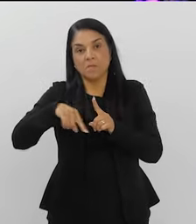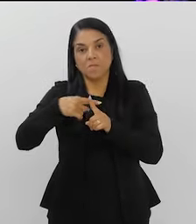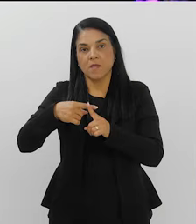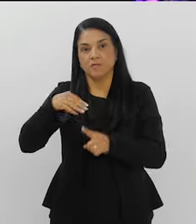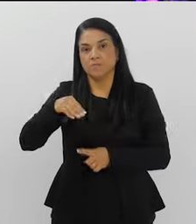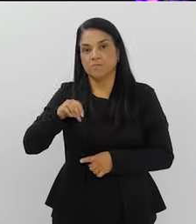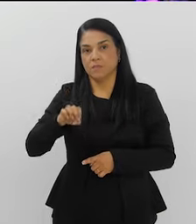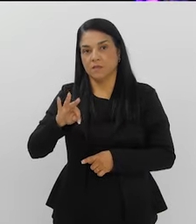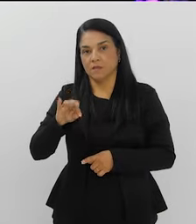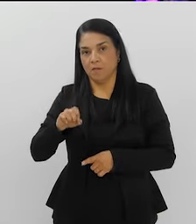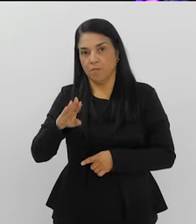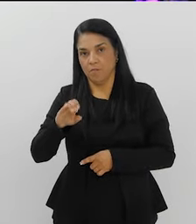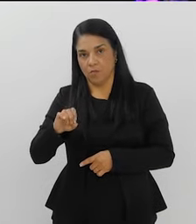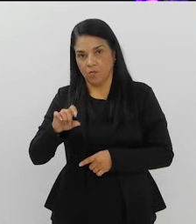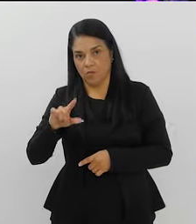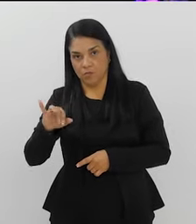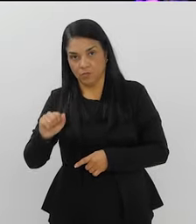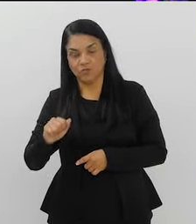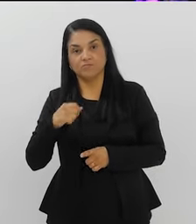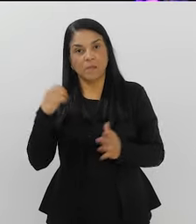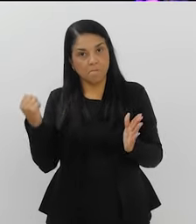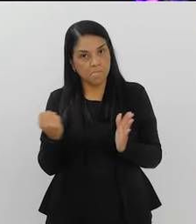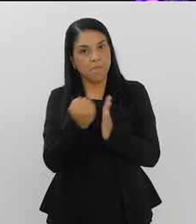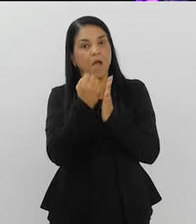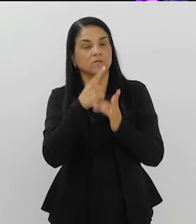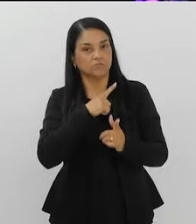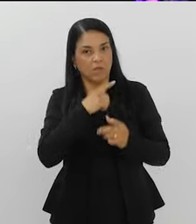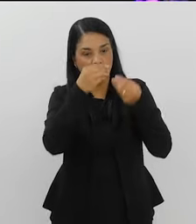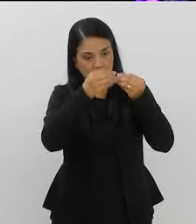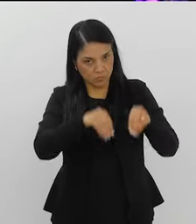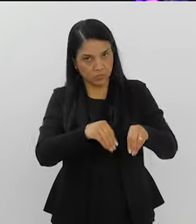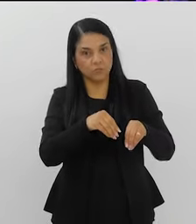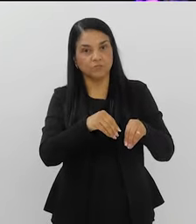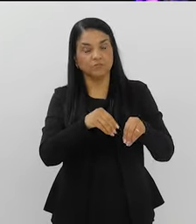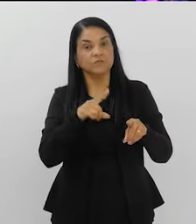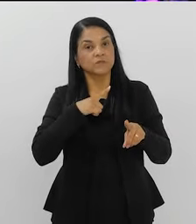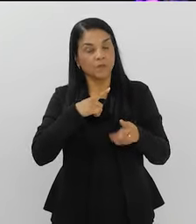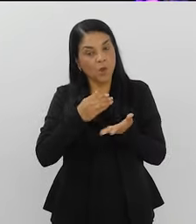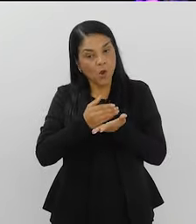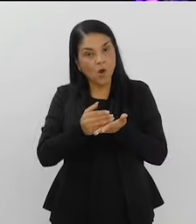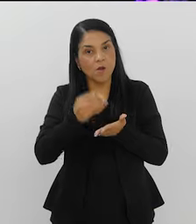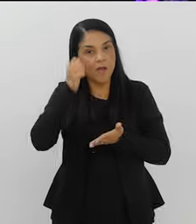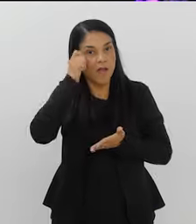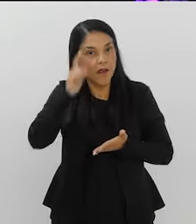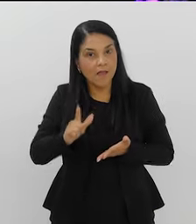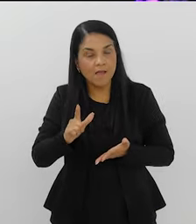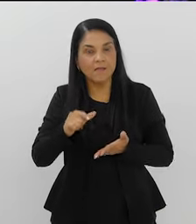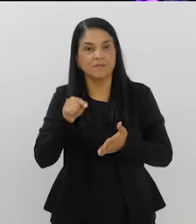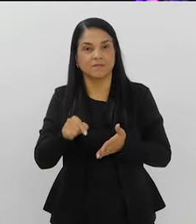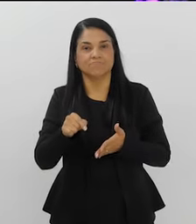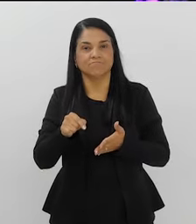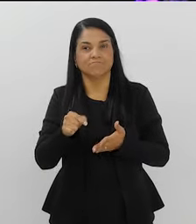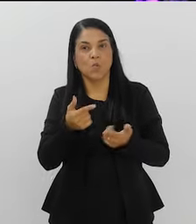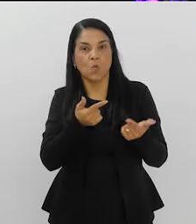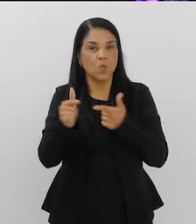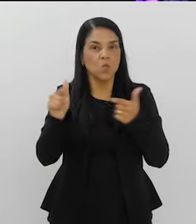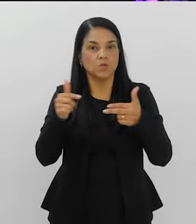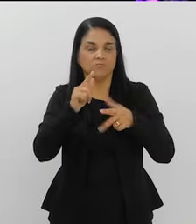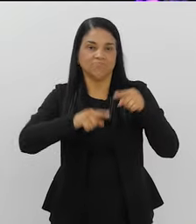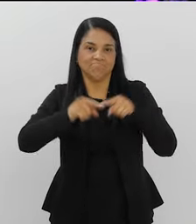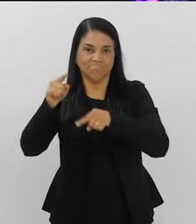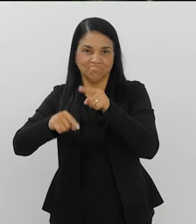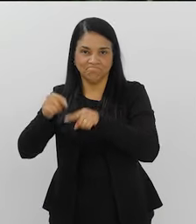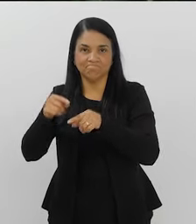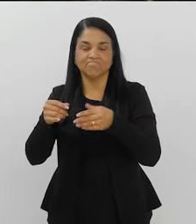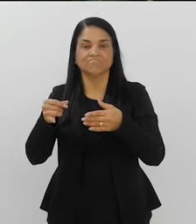esse impacto, mas talvez seja um alerta inicial para todas as outras coisas que também estão presentes nesses